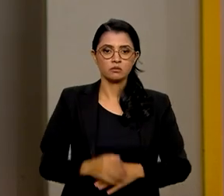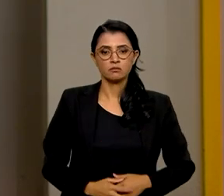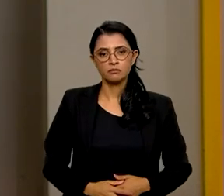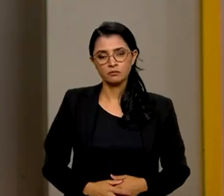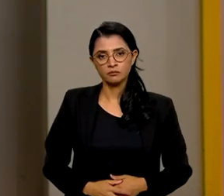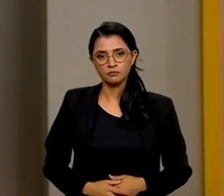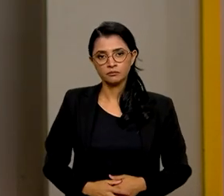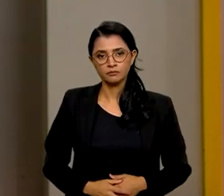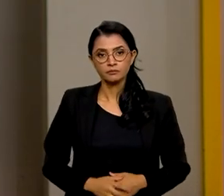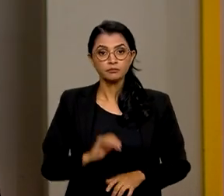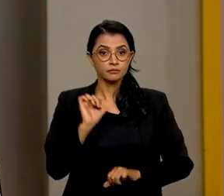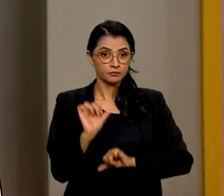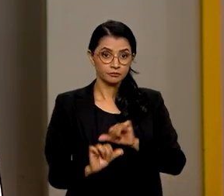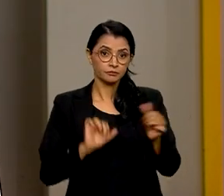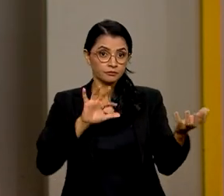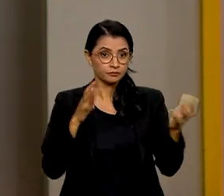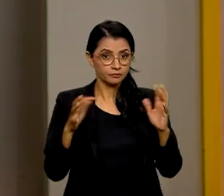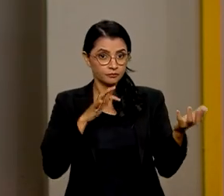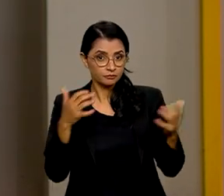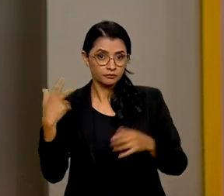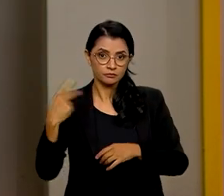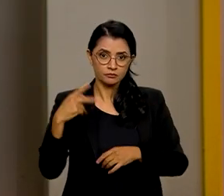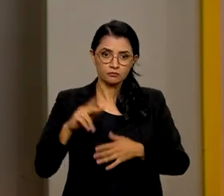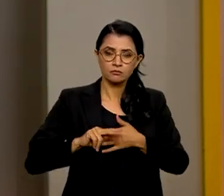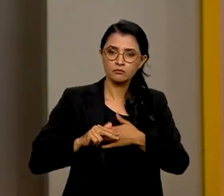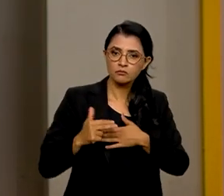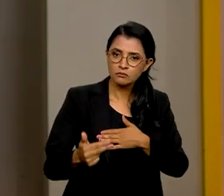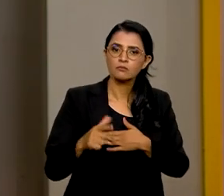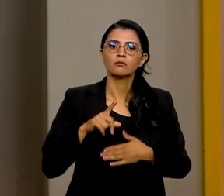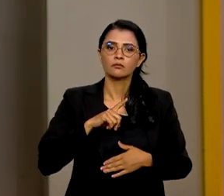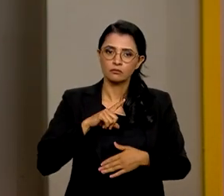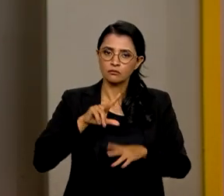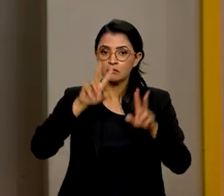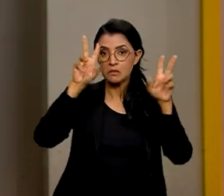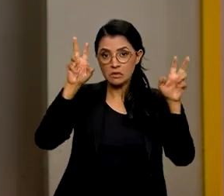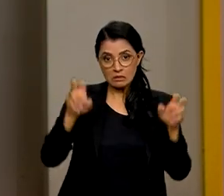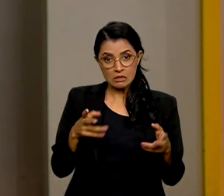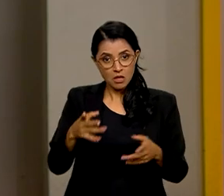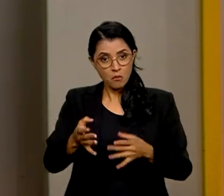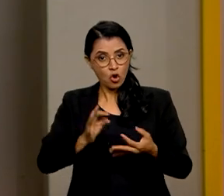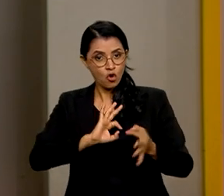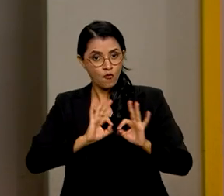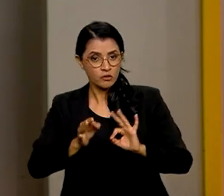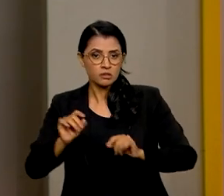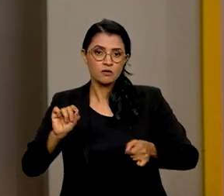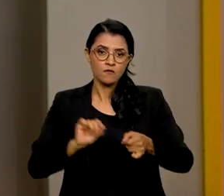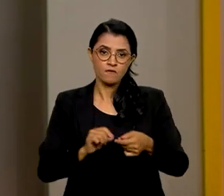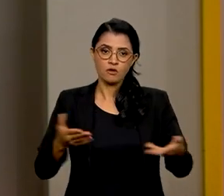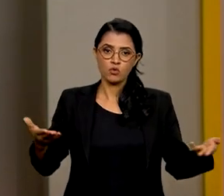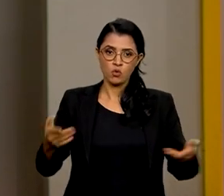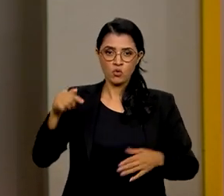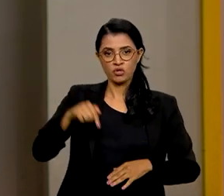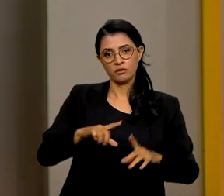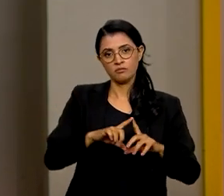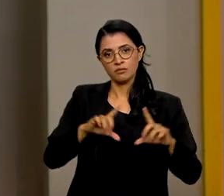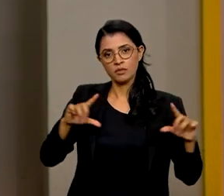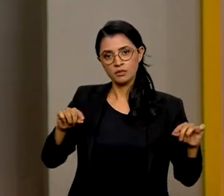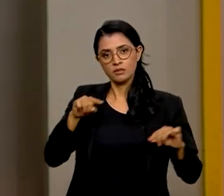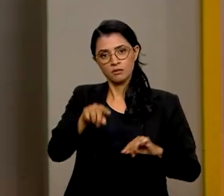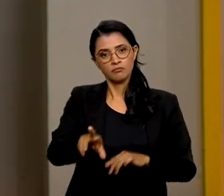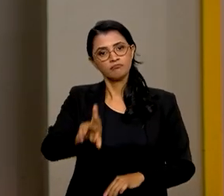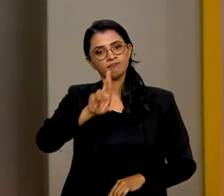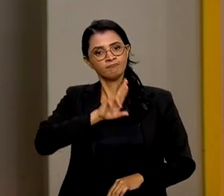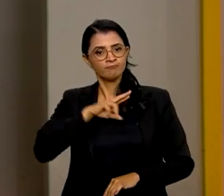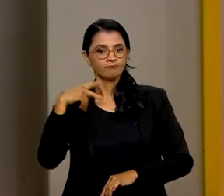As mudanças climáticas e suas consequências foram os temas de uma oficina realizada hoje em Brasília. Os